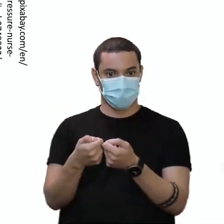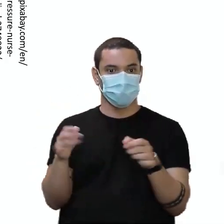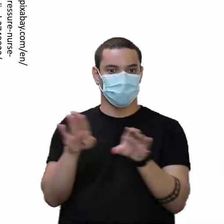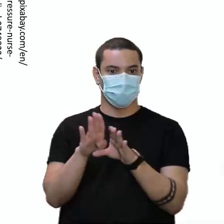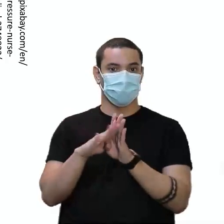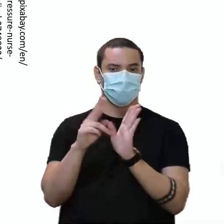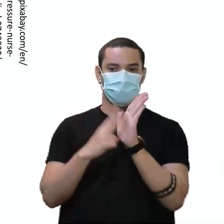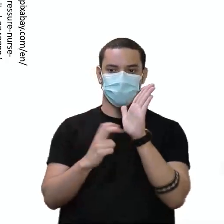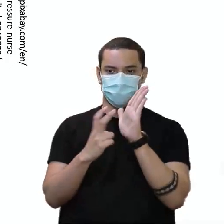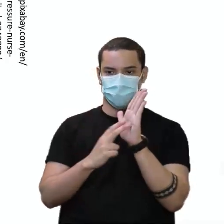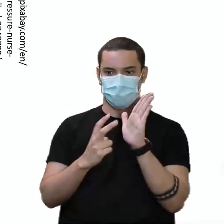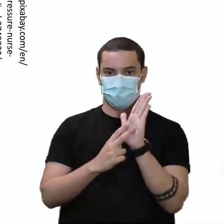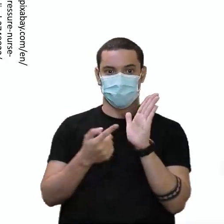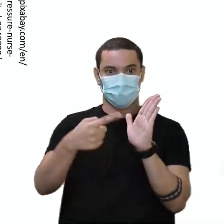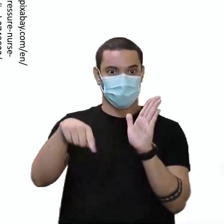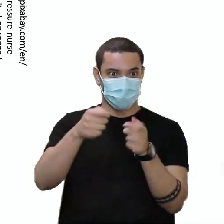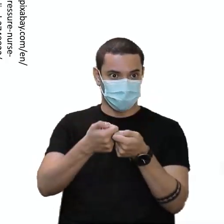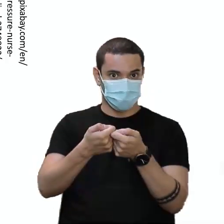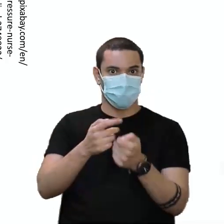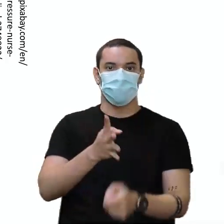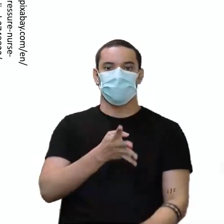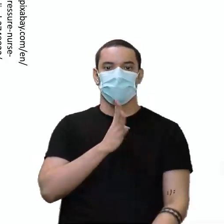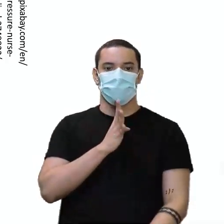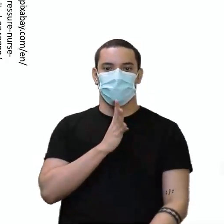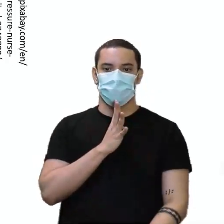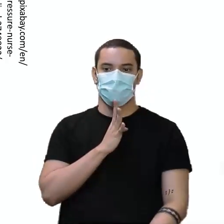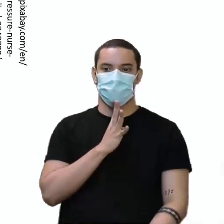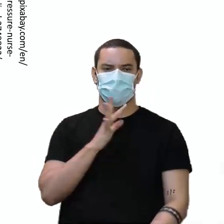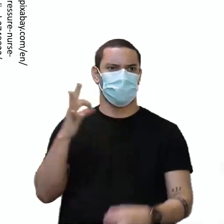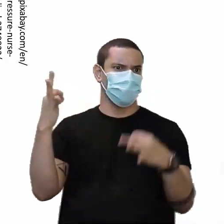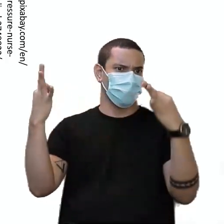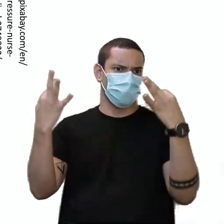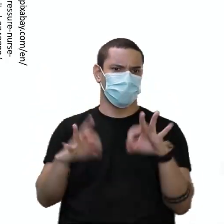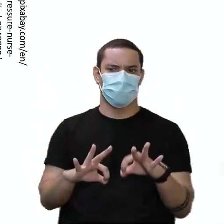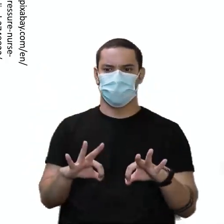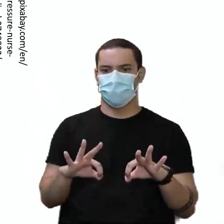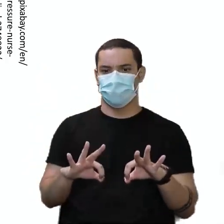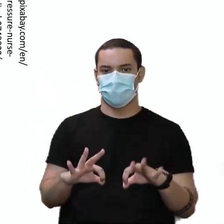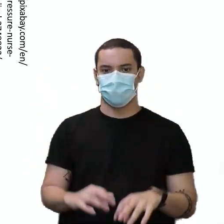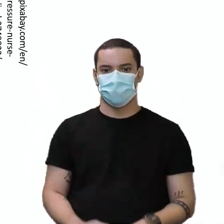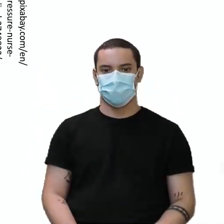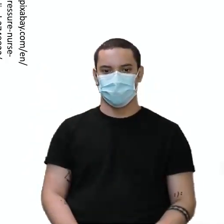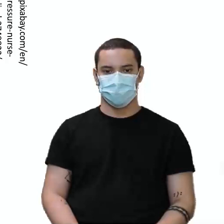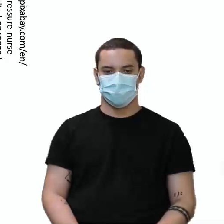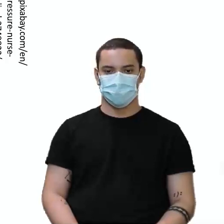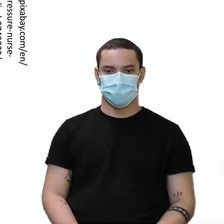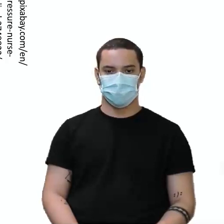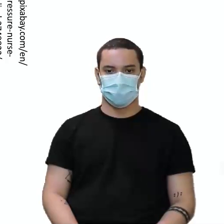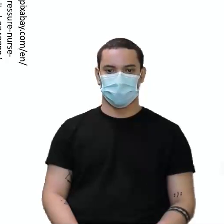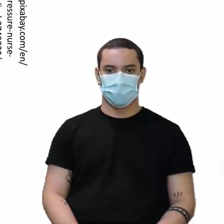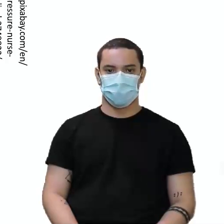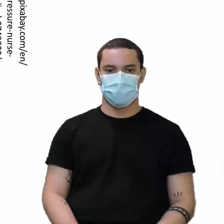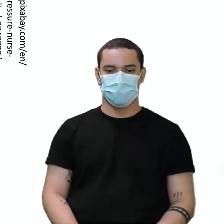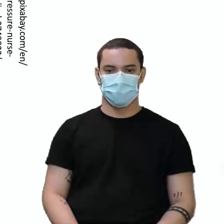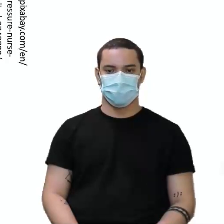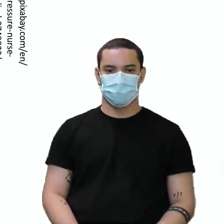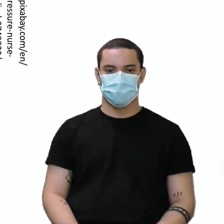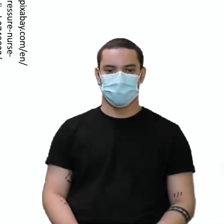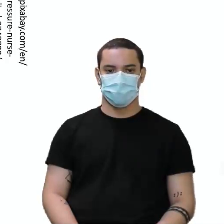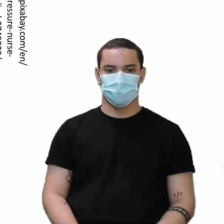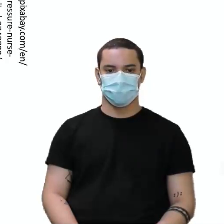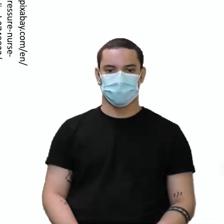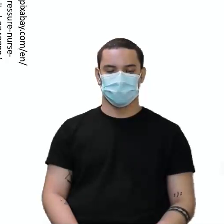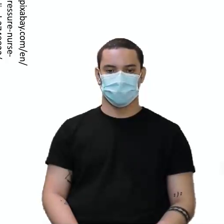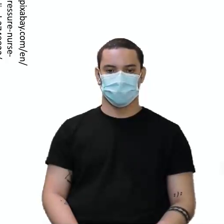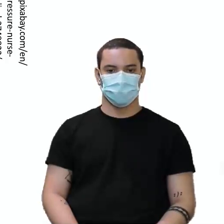vocabulário que os gamers conhecem, né? Não, talvez não, com certeza. He's recovered his health, so he